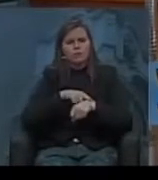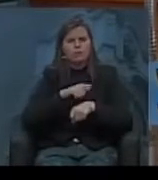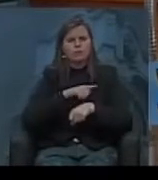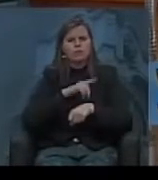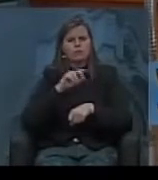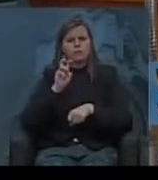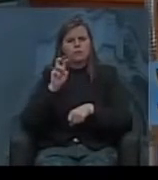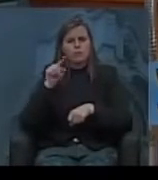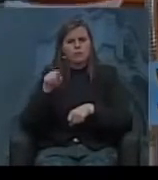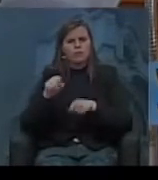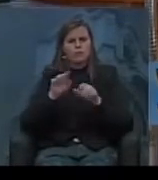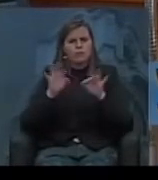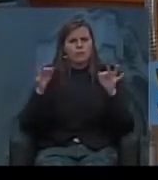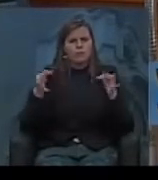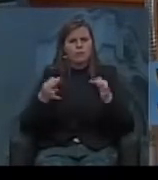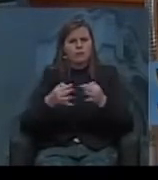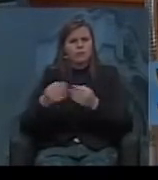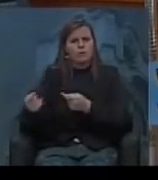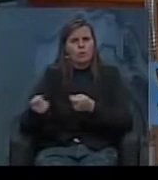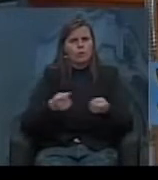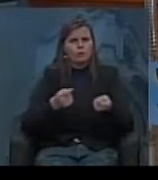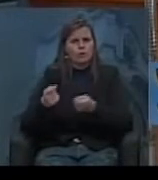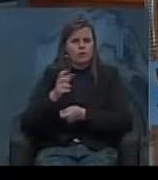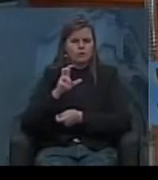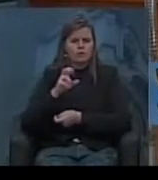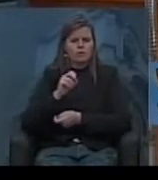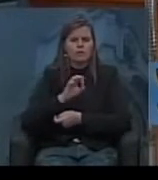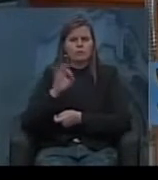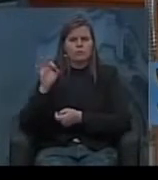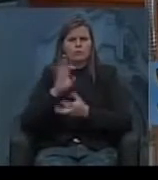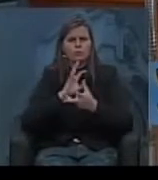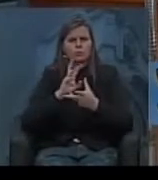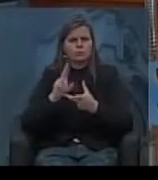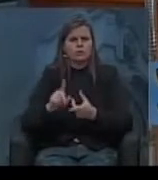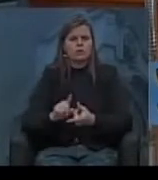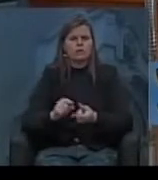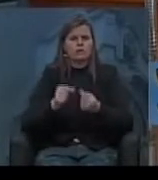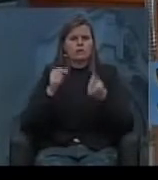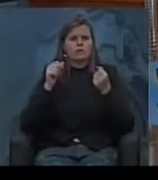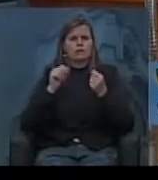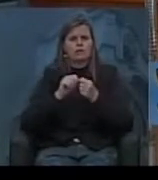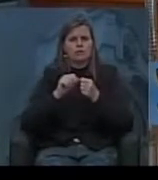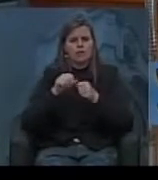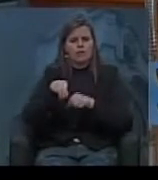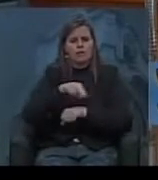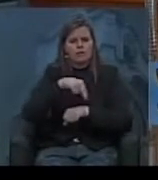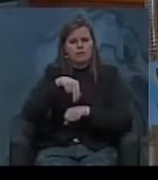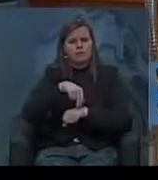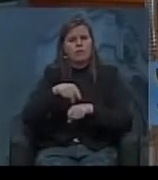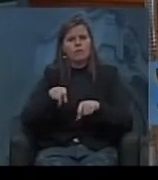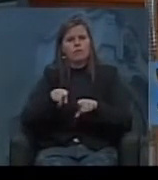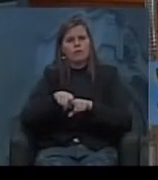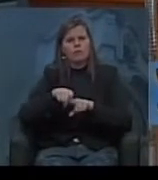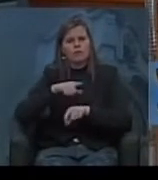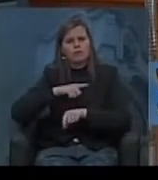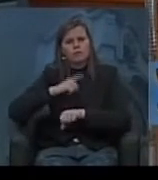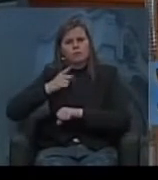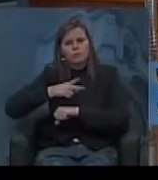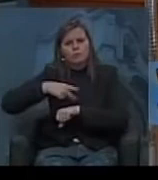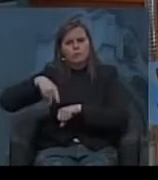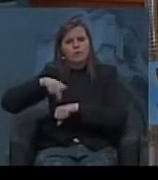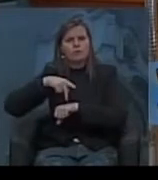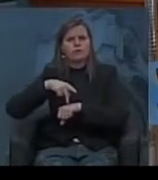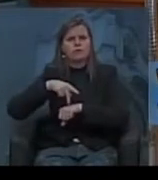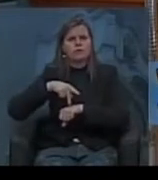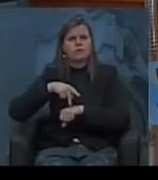famílias que controlam quase 50% de toda a riqueza produzida na nação nós conseguimos ter um país e muitos estados